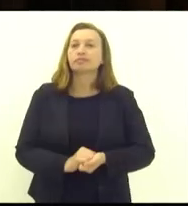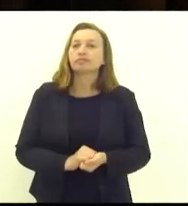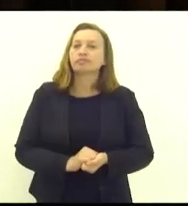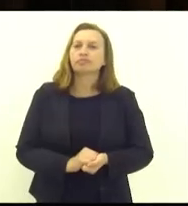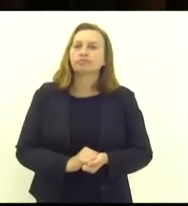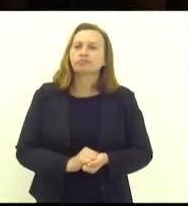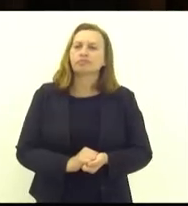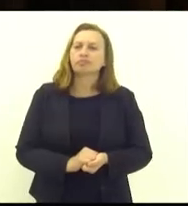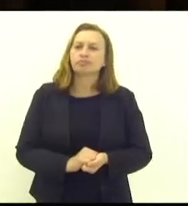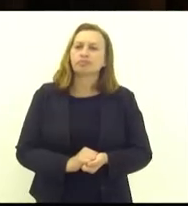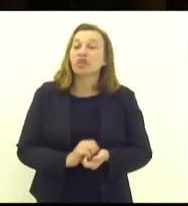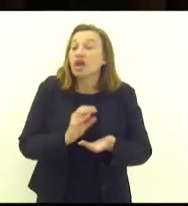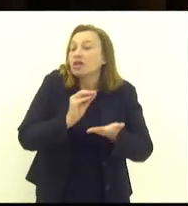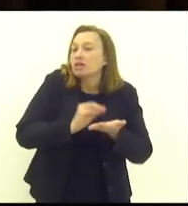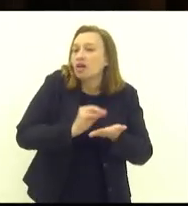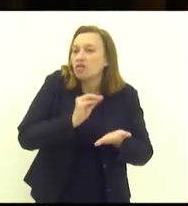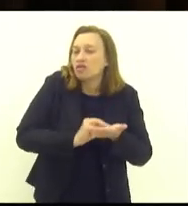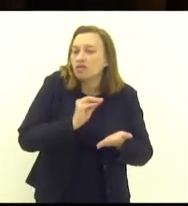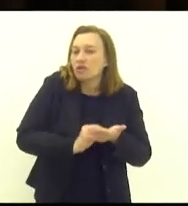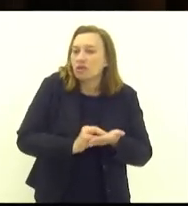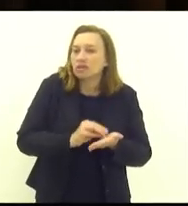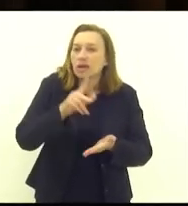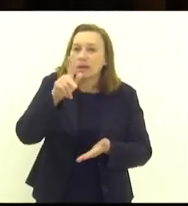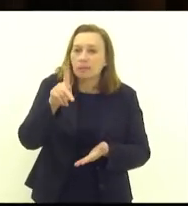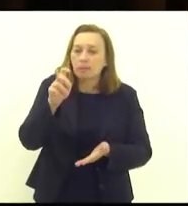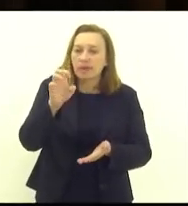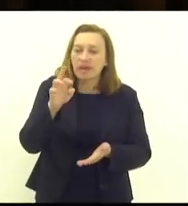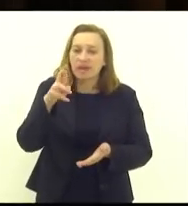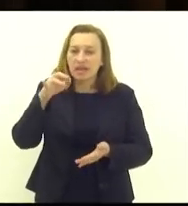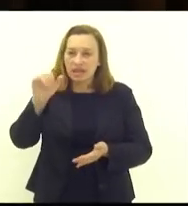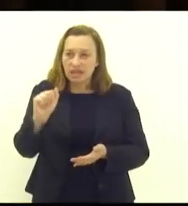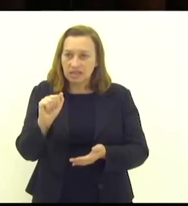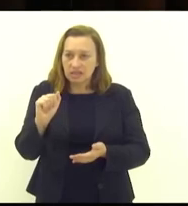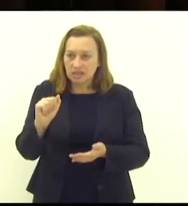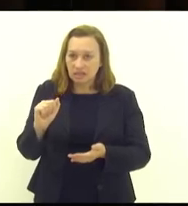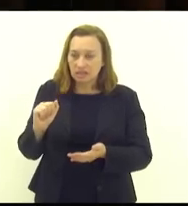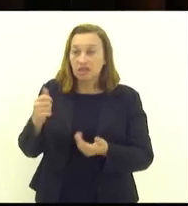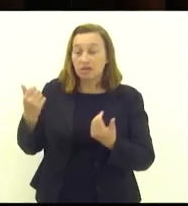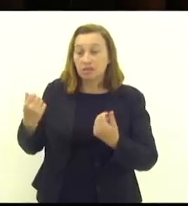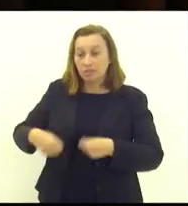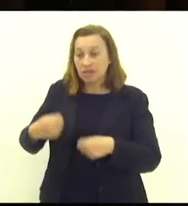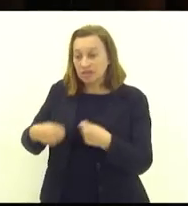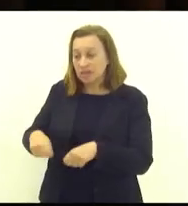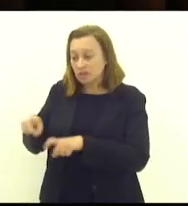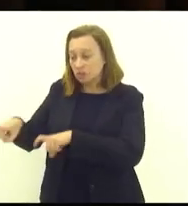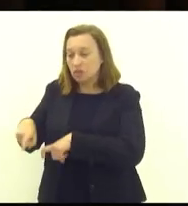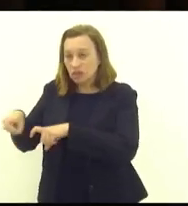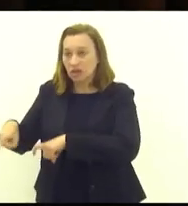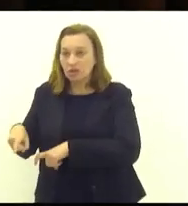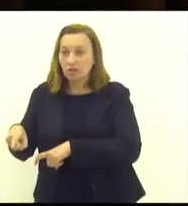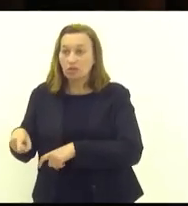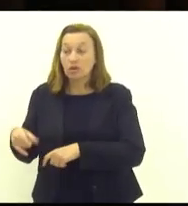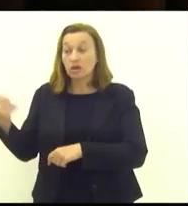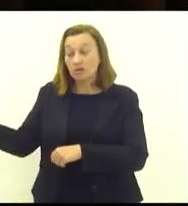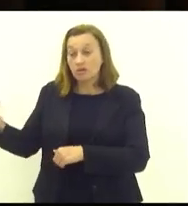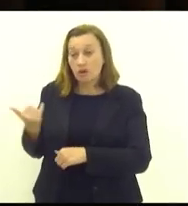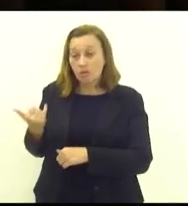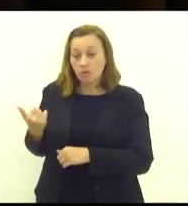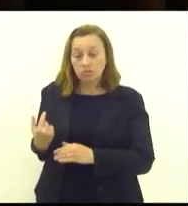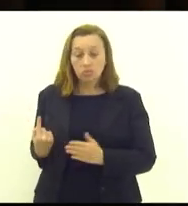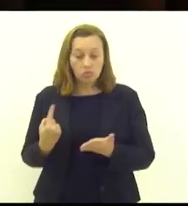da falta da perícia não realizada no interior e me disse, se comprometendo,